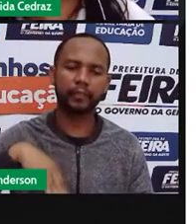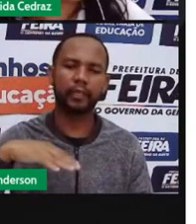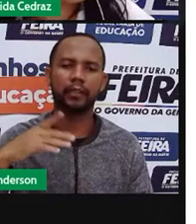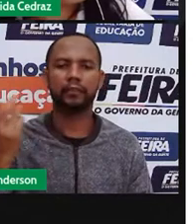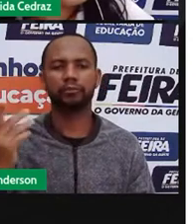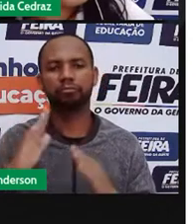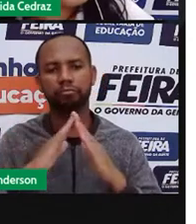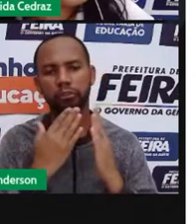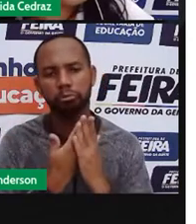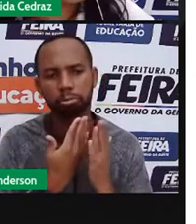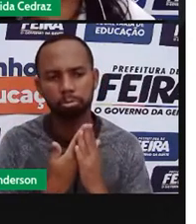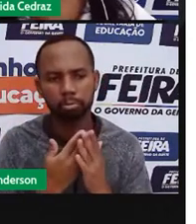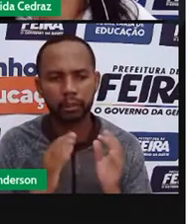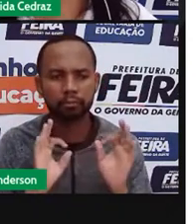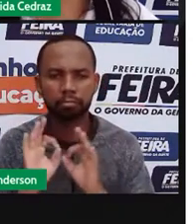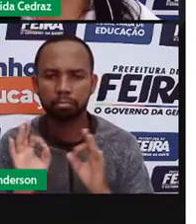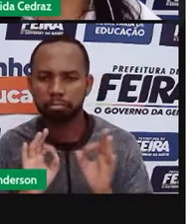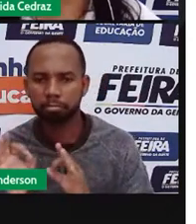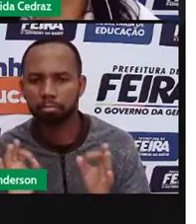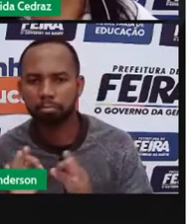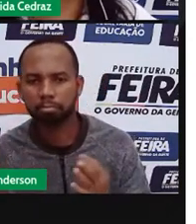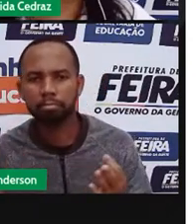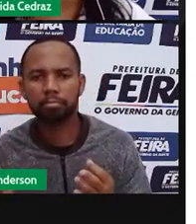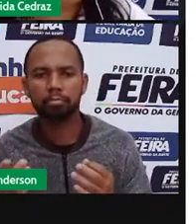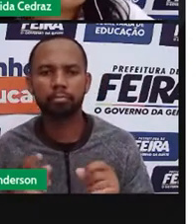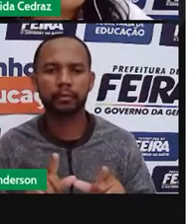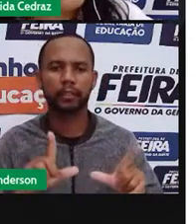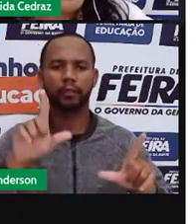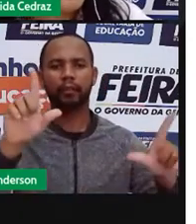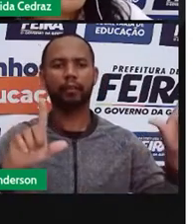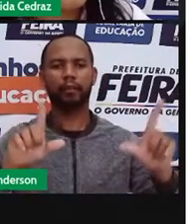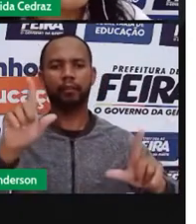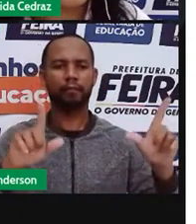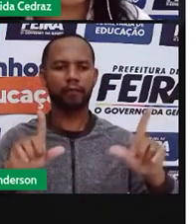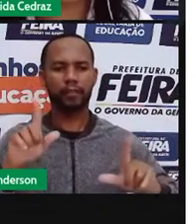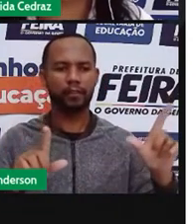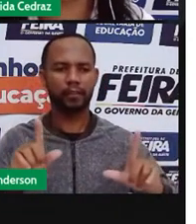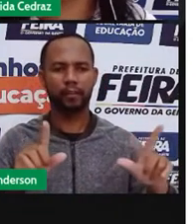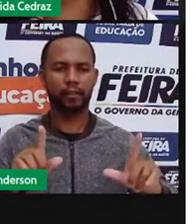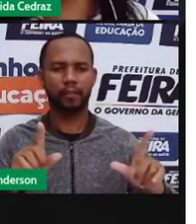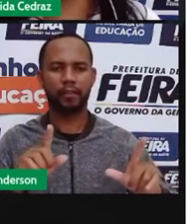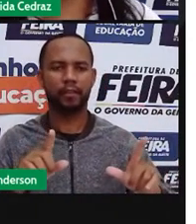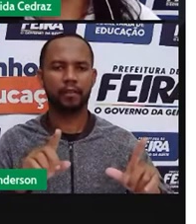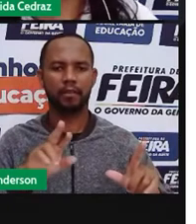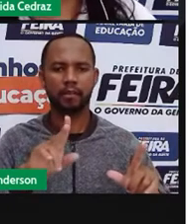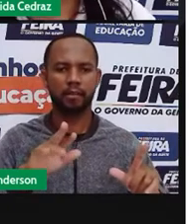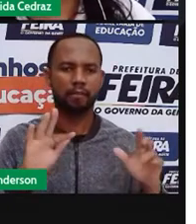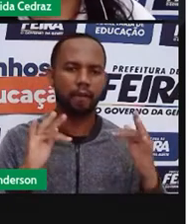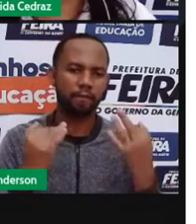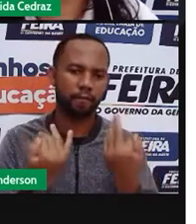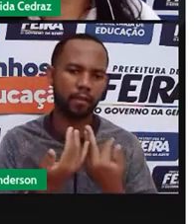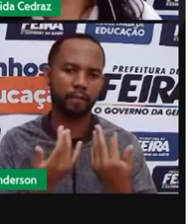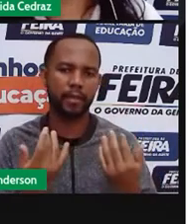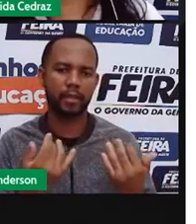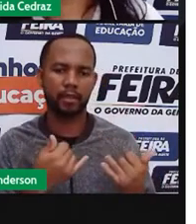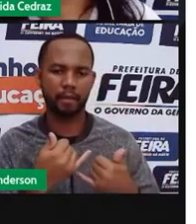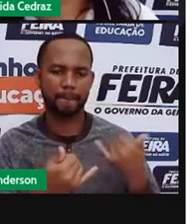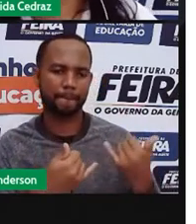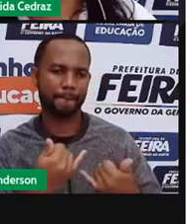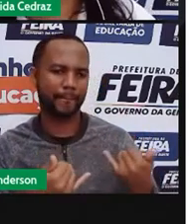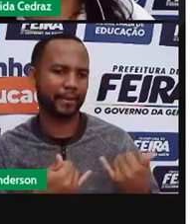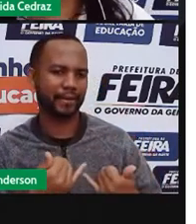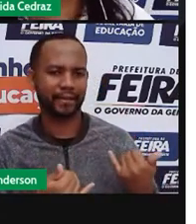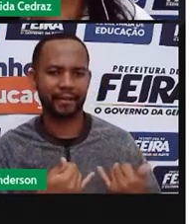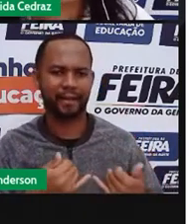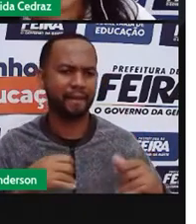tarefas escolares, assistir TV com seus irmãos, brincar de boneca